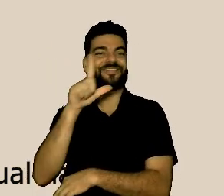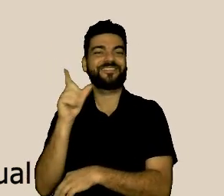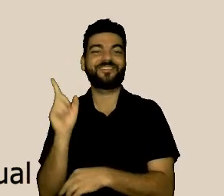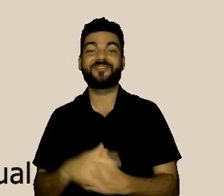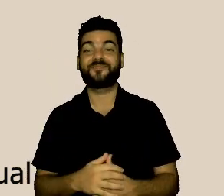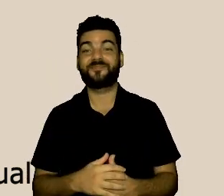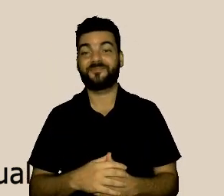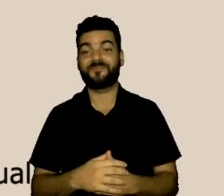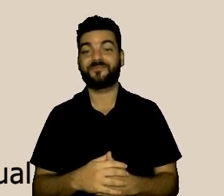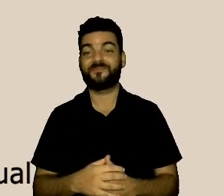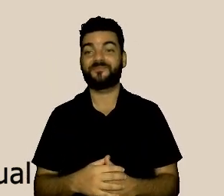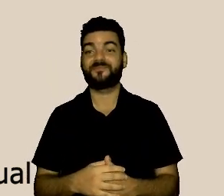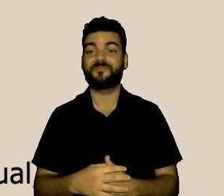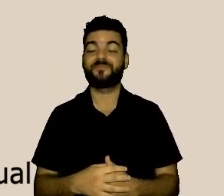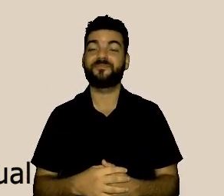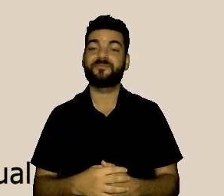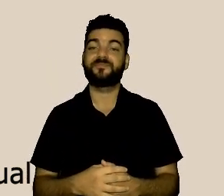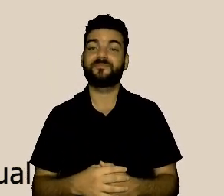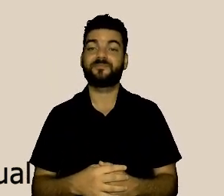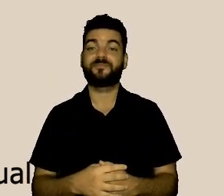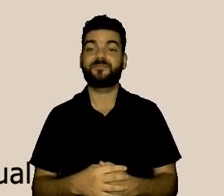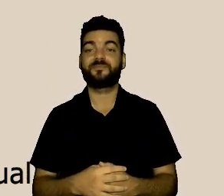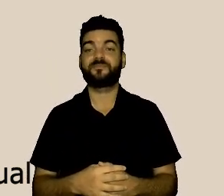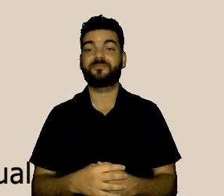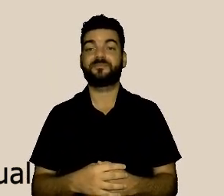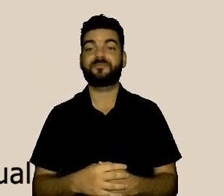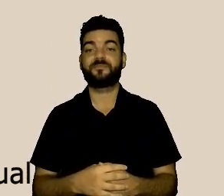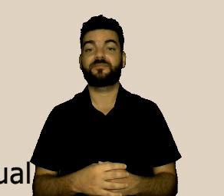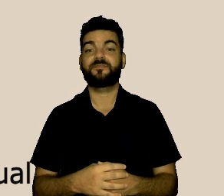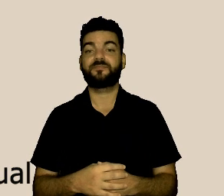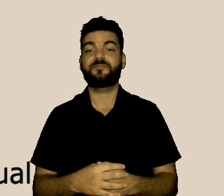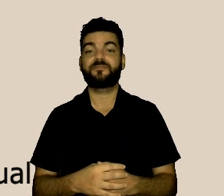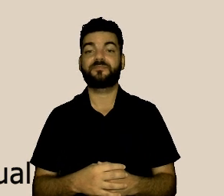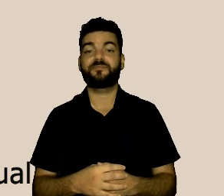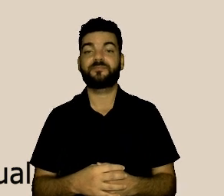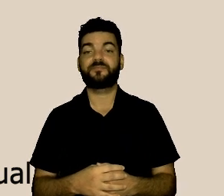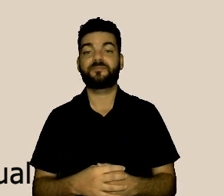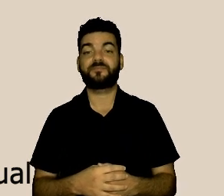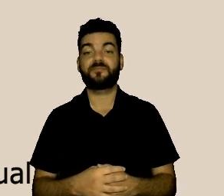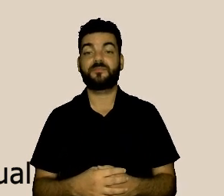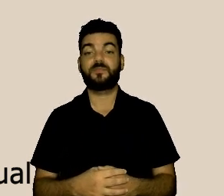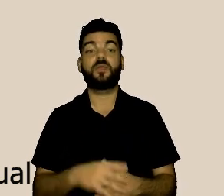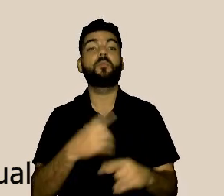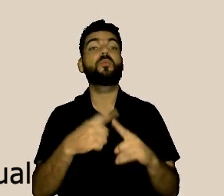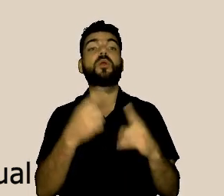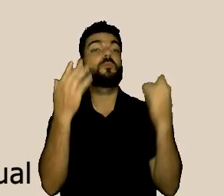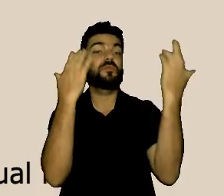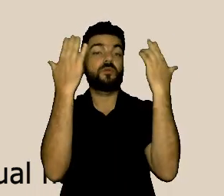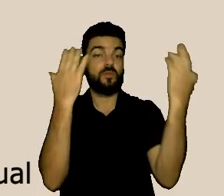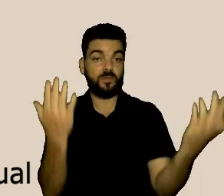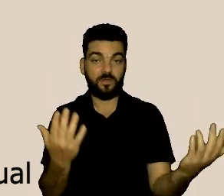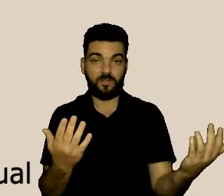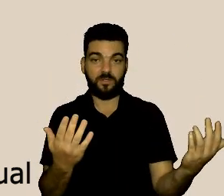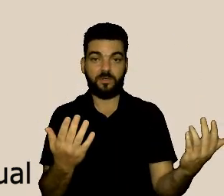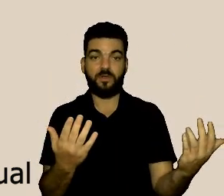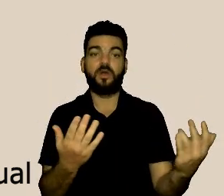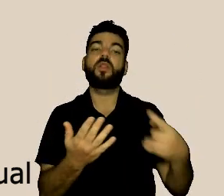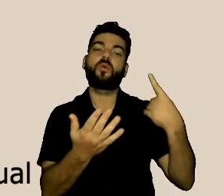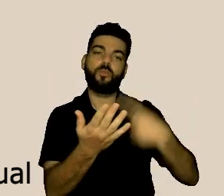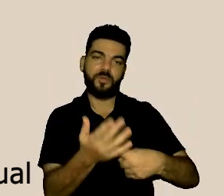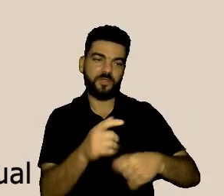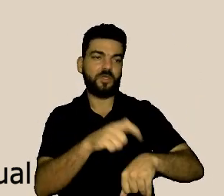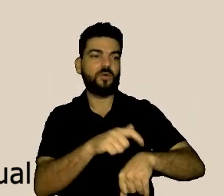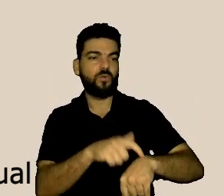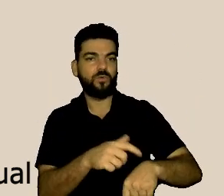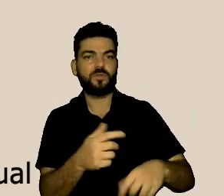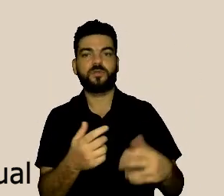E essa psicóloga, ela marca um horário por uma linha fixa que nós temos especialmente para